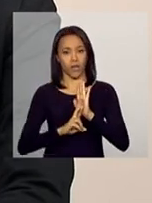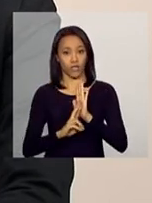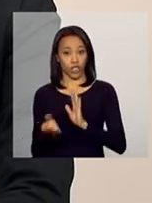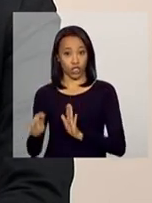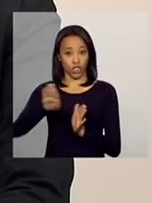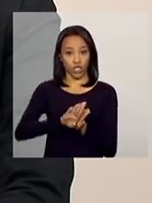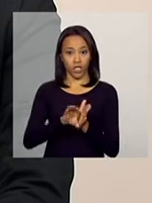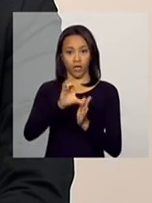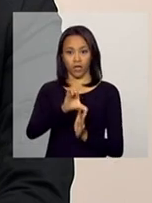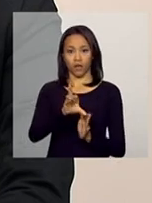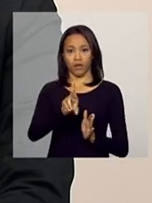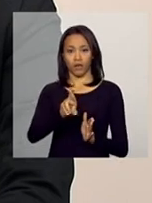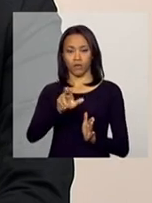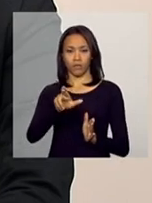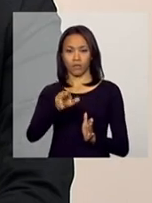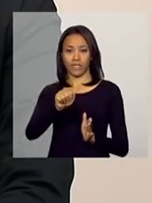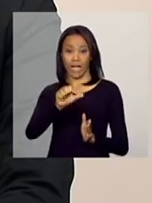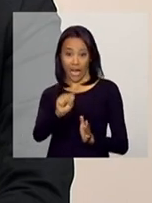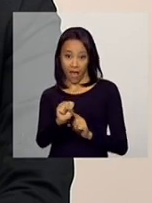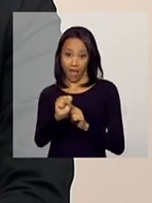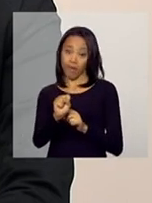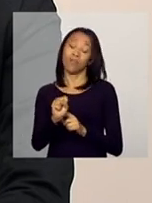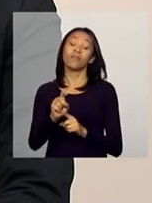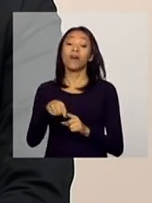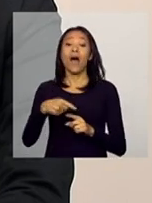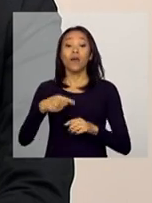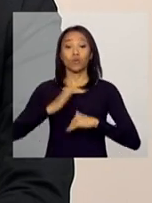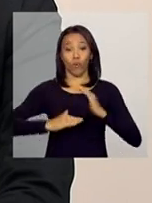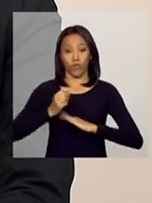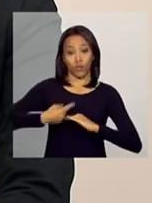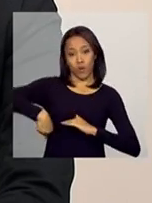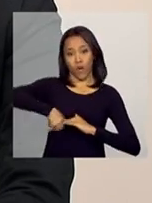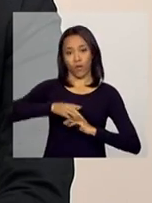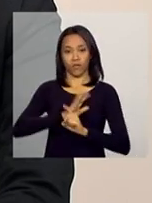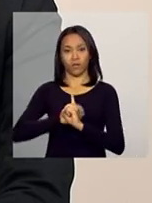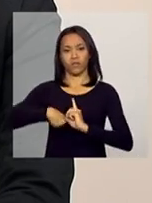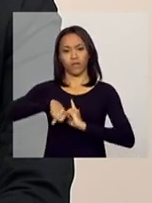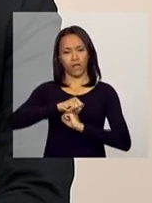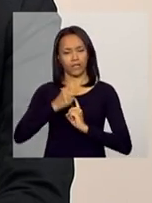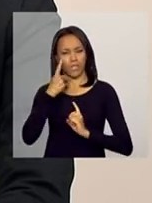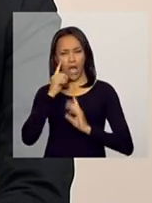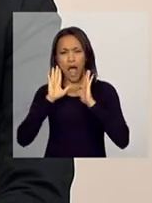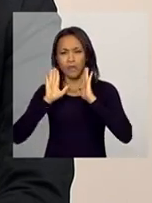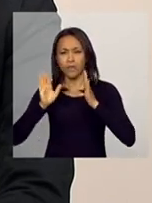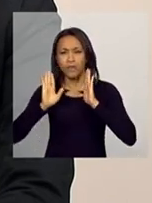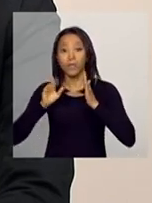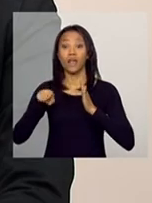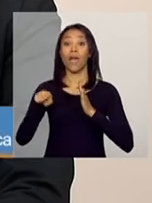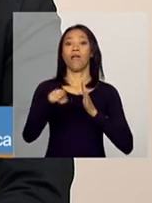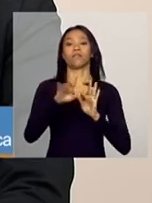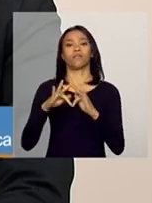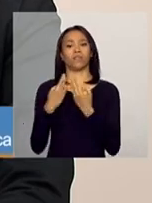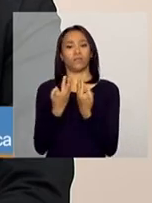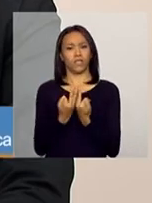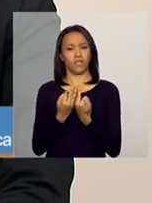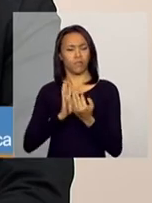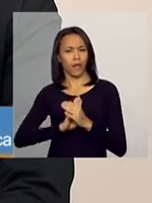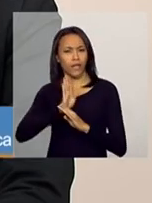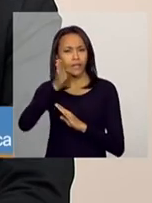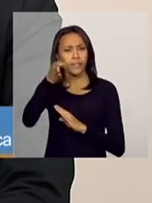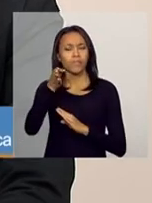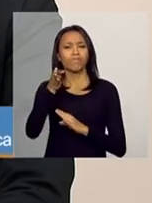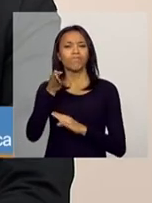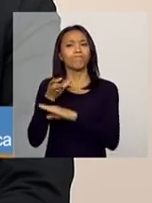elas devem estar atentas a essas famílias para que elas possam dar início à busca ativa dessas famílias,